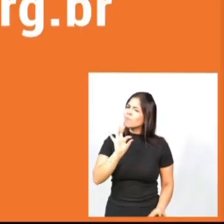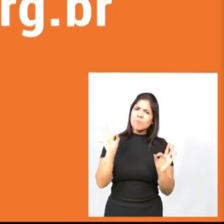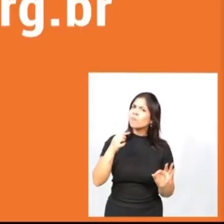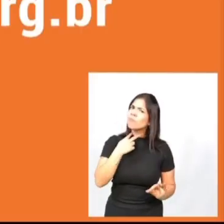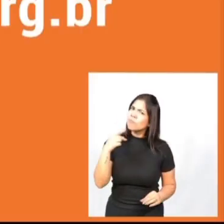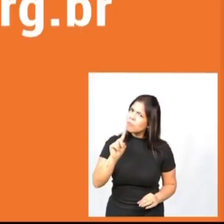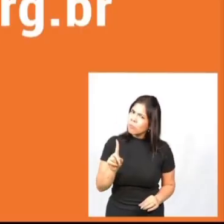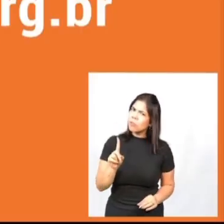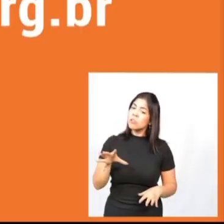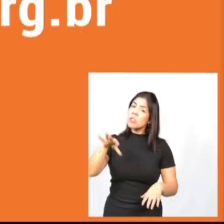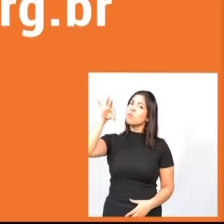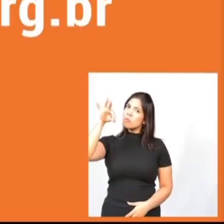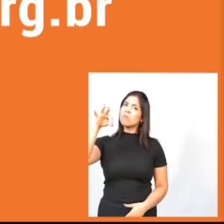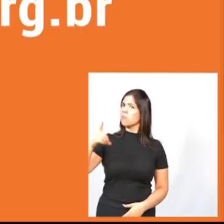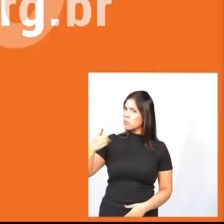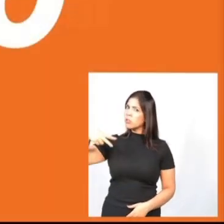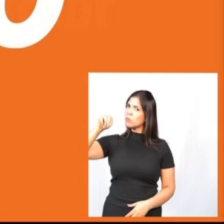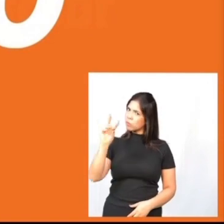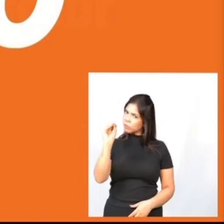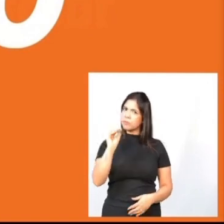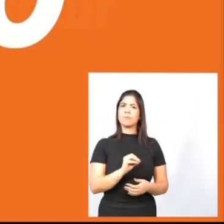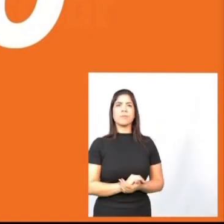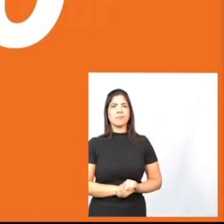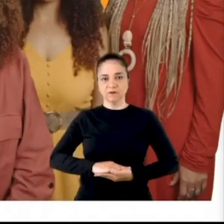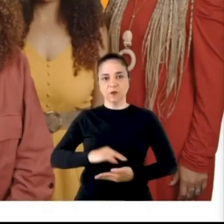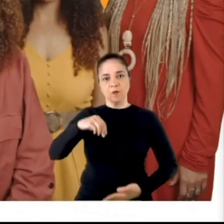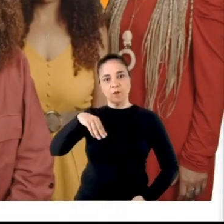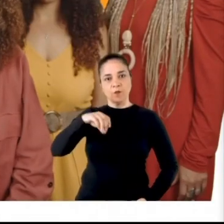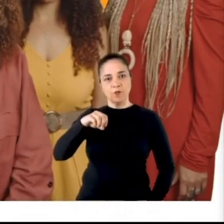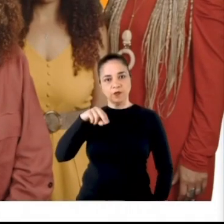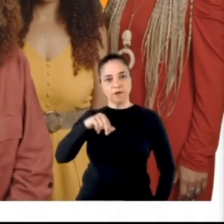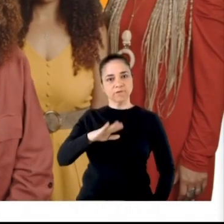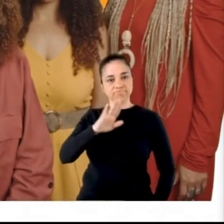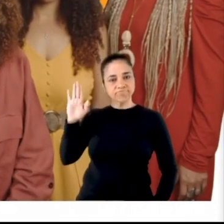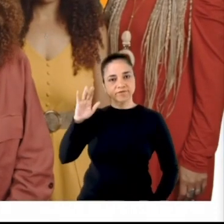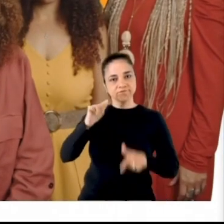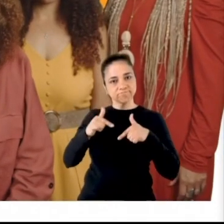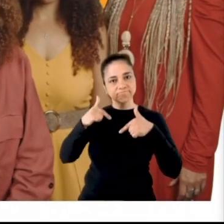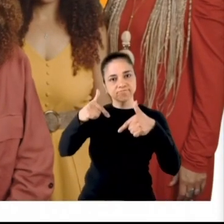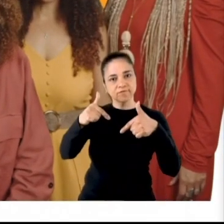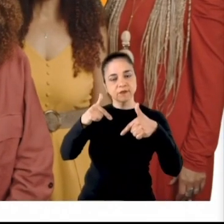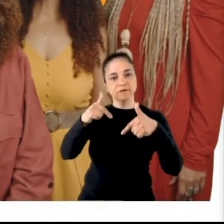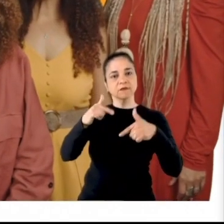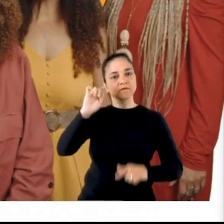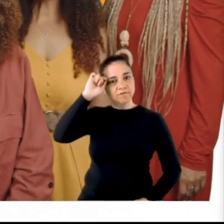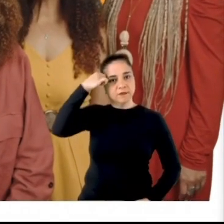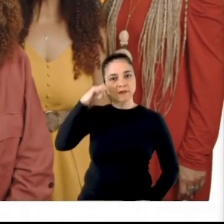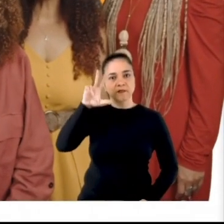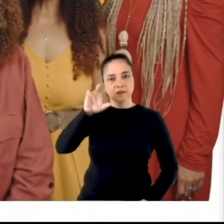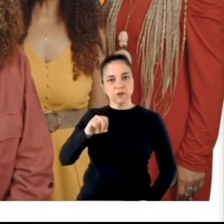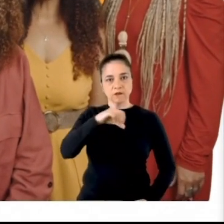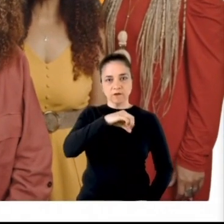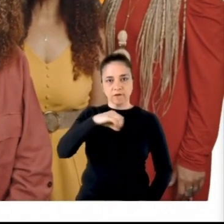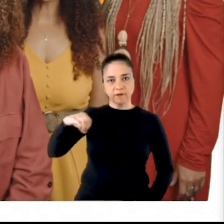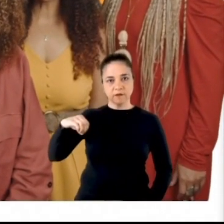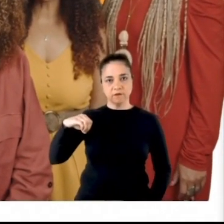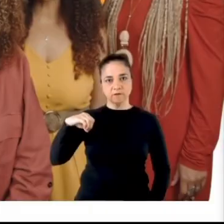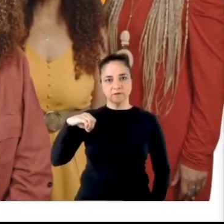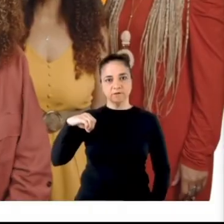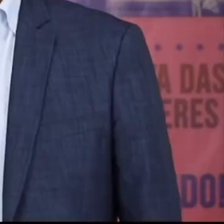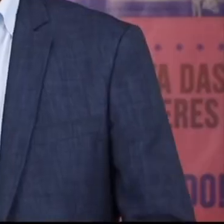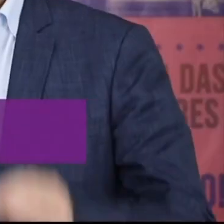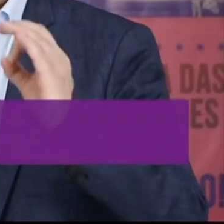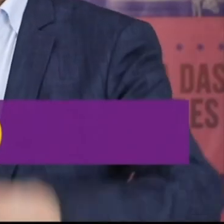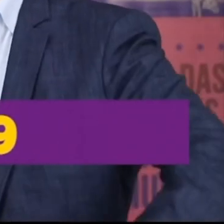Escolha um deputado do novo. Novo. Eu sou Mônica e para mim mandato é movimento. Preta, 50, 900.